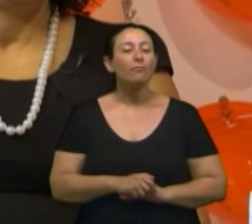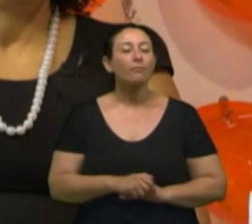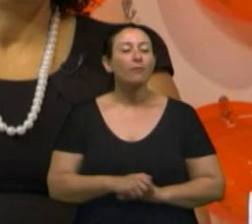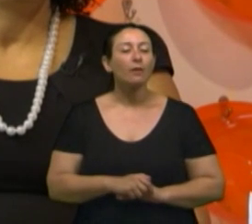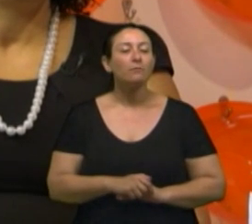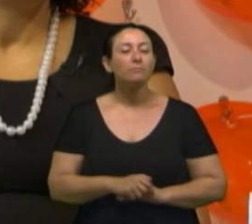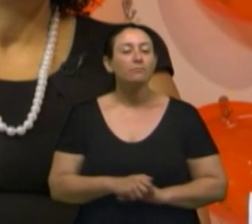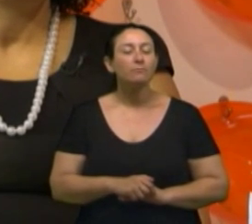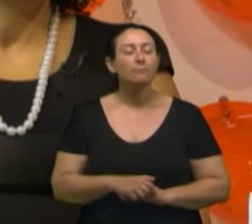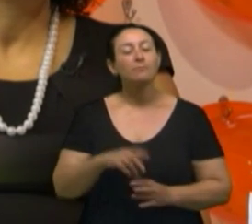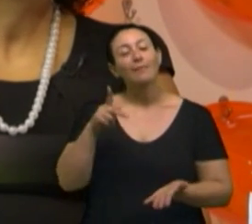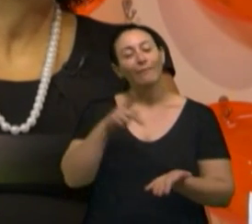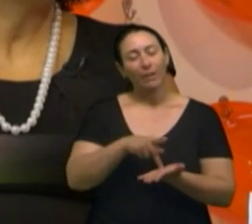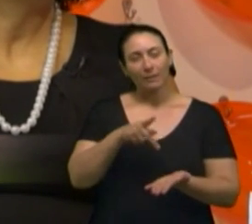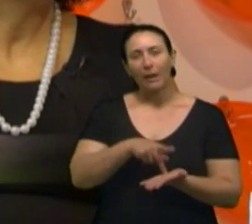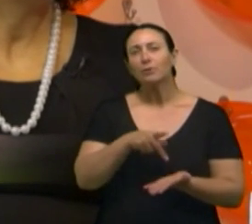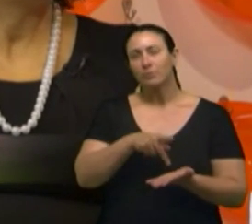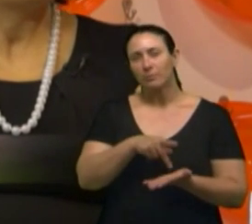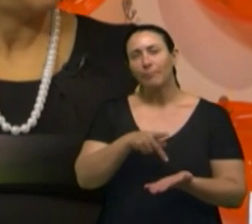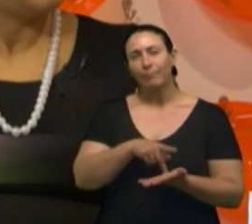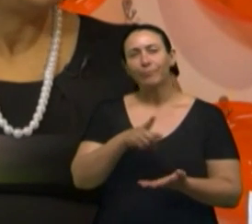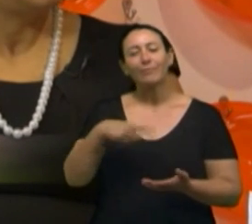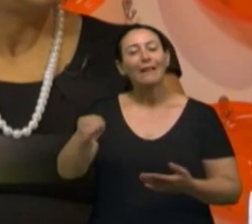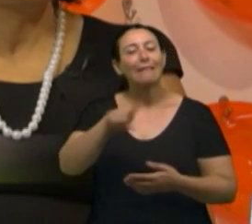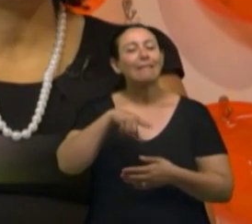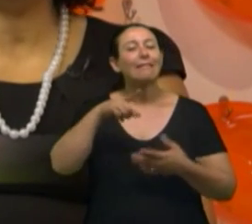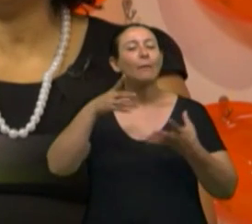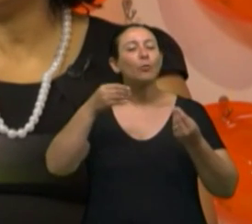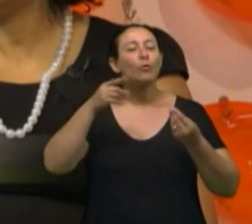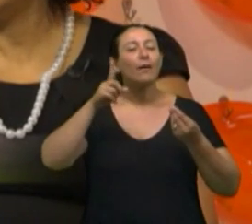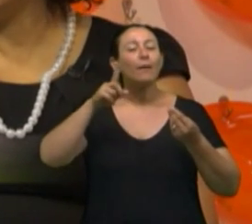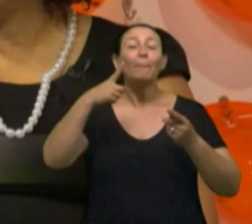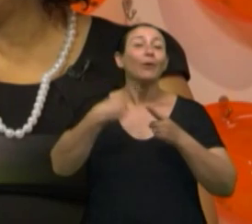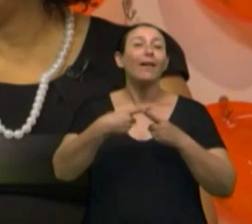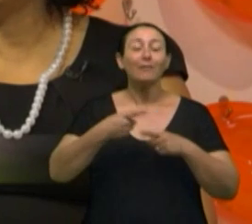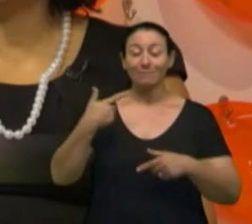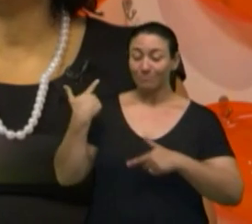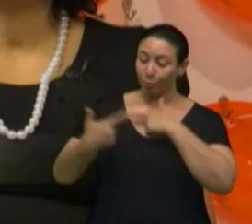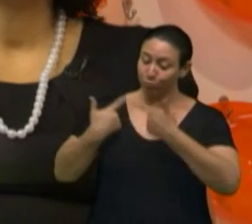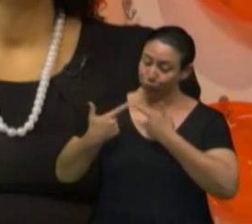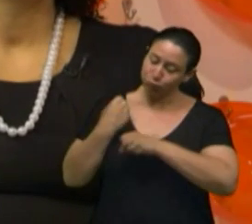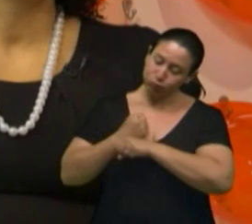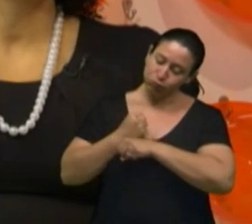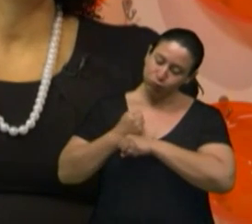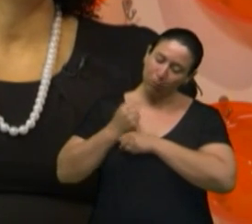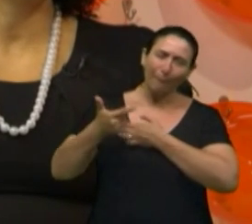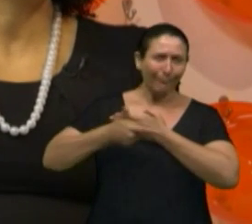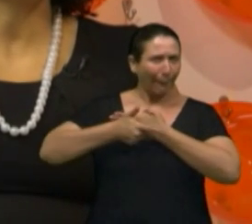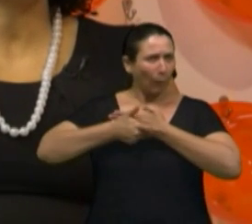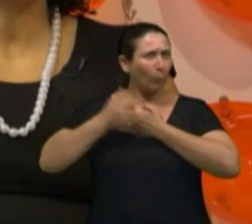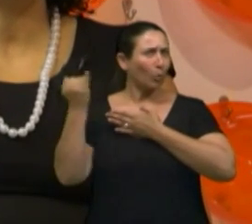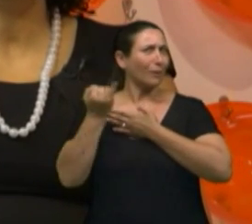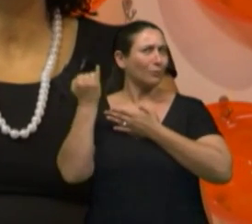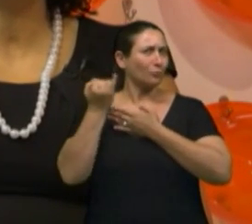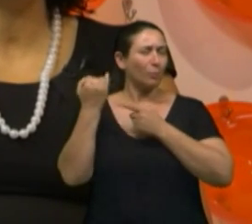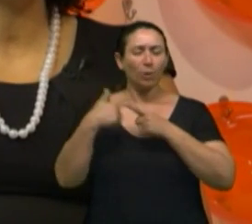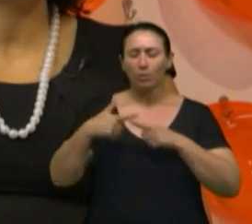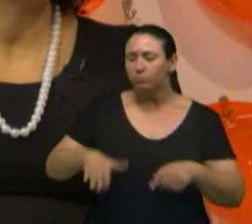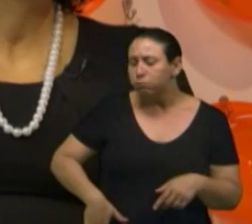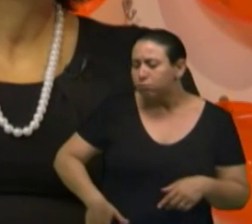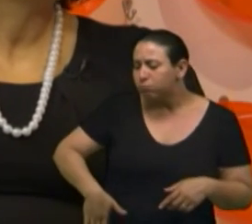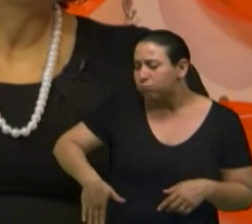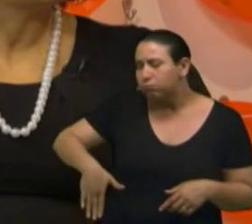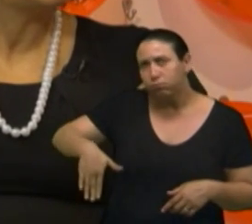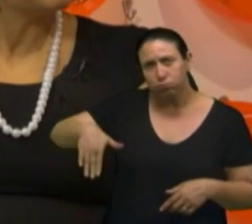tudo tem a ver com o papel do trabalho na nossa vida, né? Porque desde pequenininho,